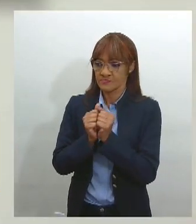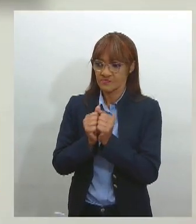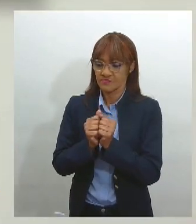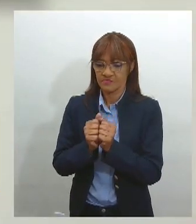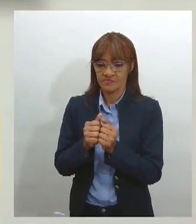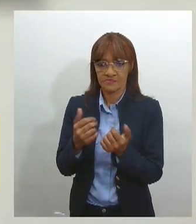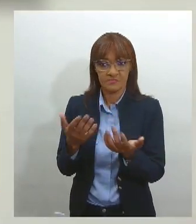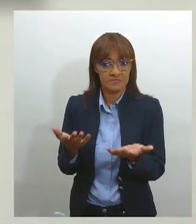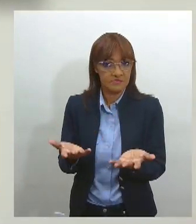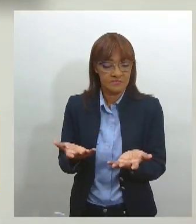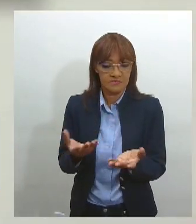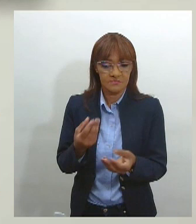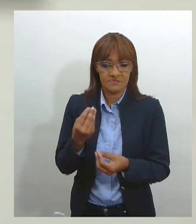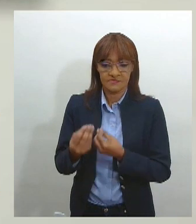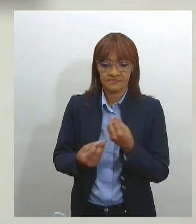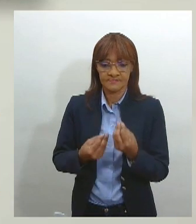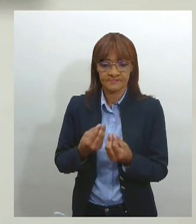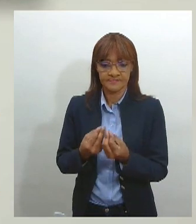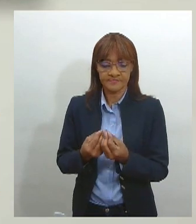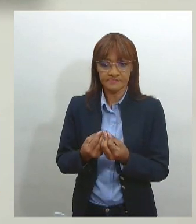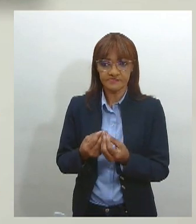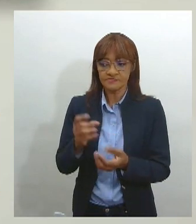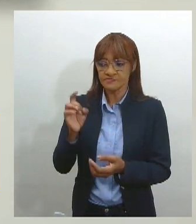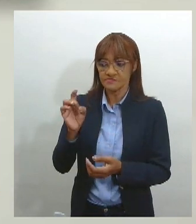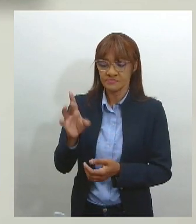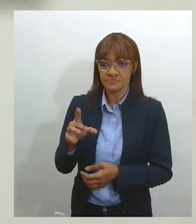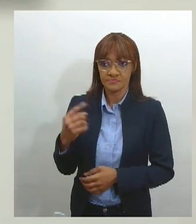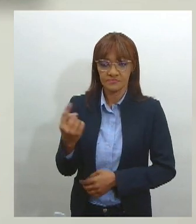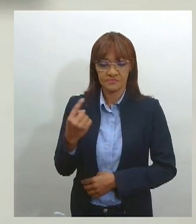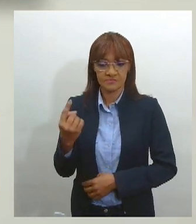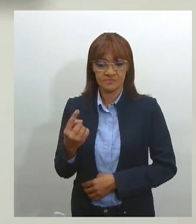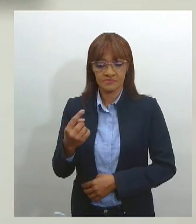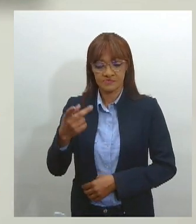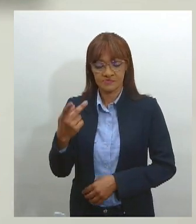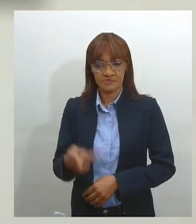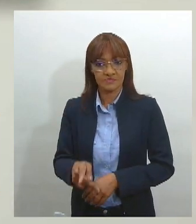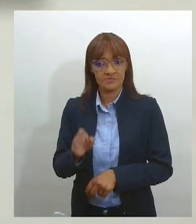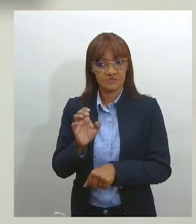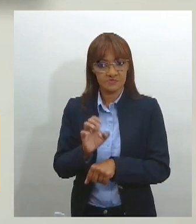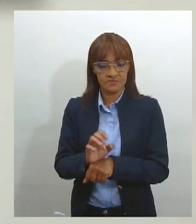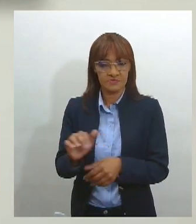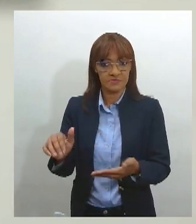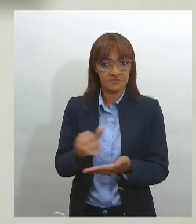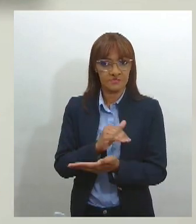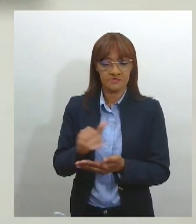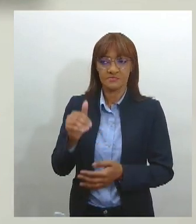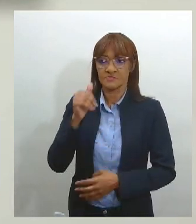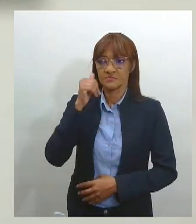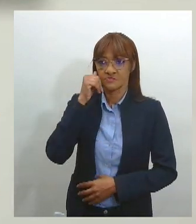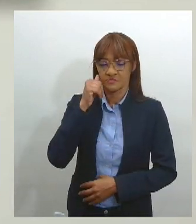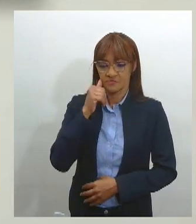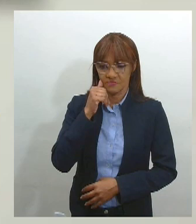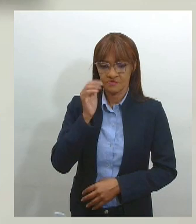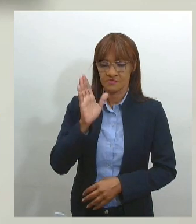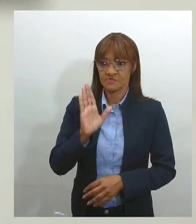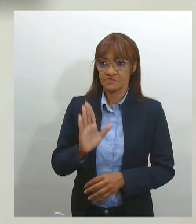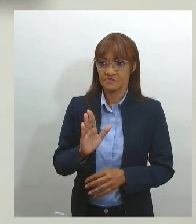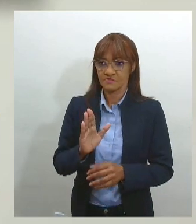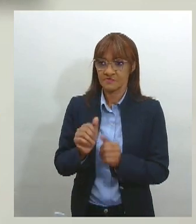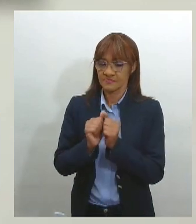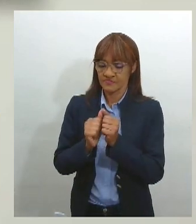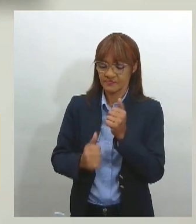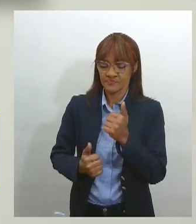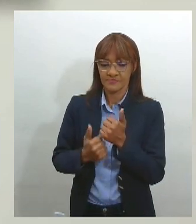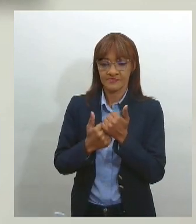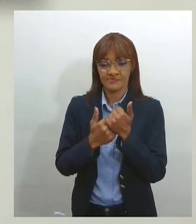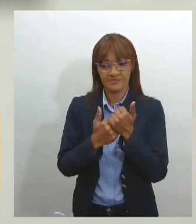Procuradoria trabalhar sozinha. Então, aqui no Estado, a gente tem a Secretaria da Mulher, que tem sido uma grande parceira. E a gente tem